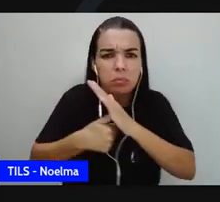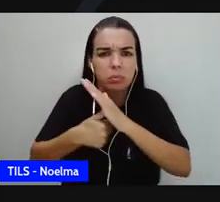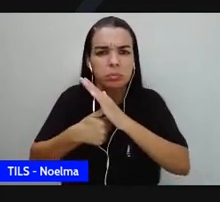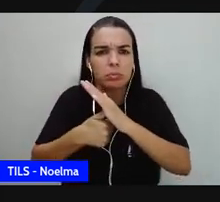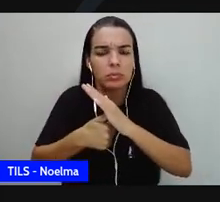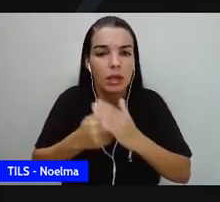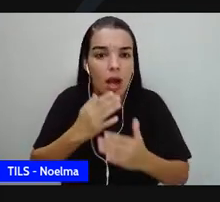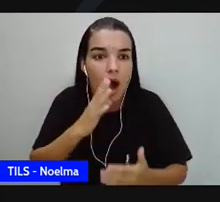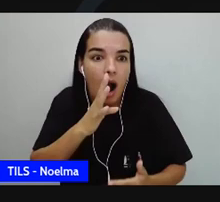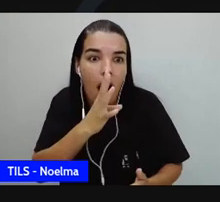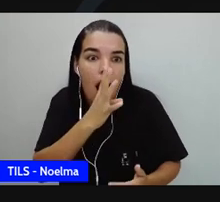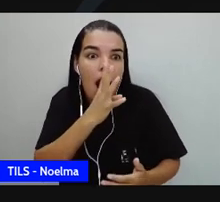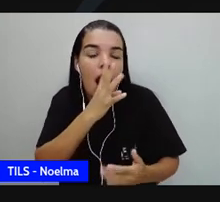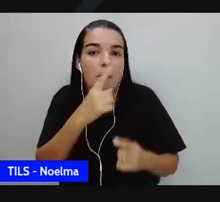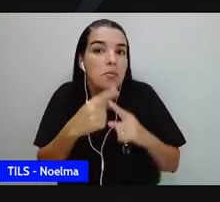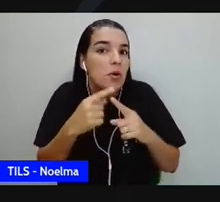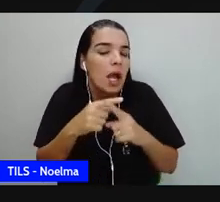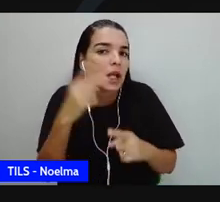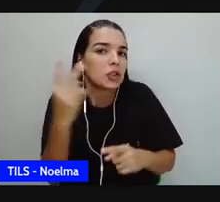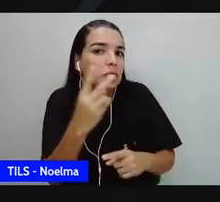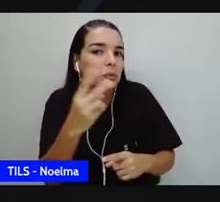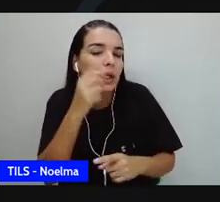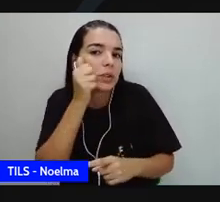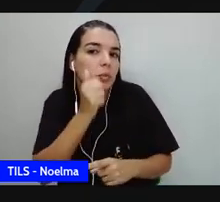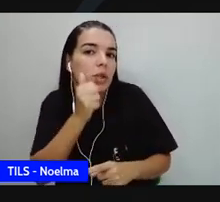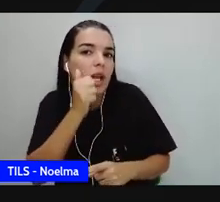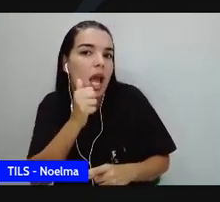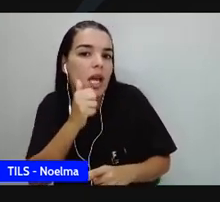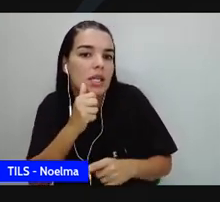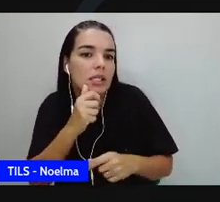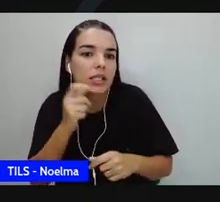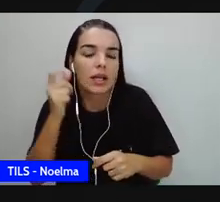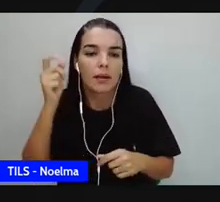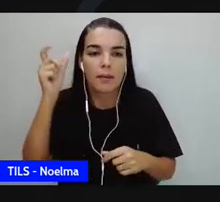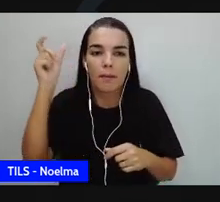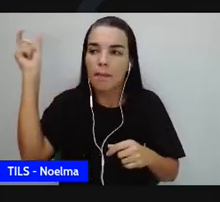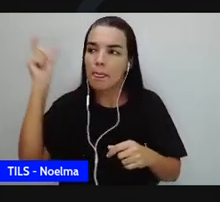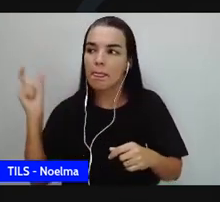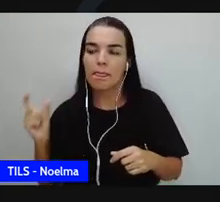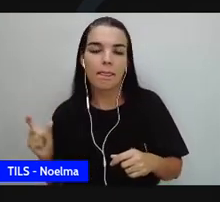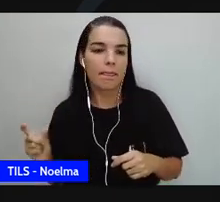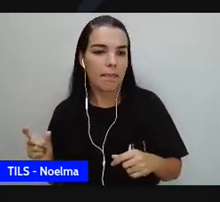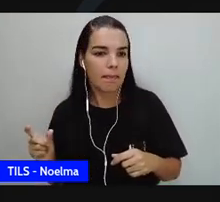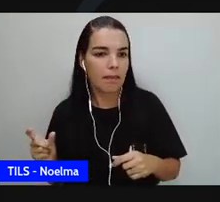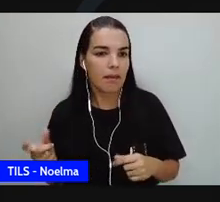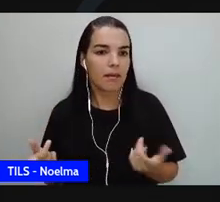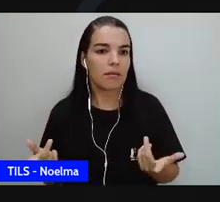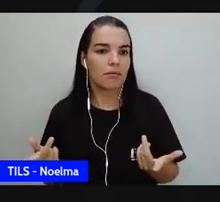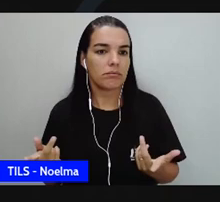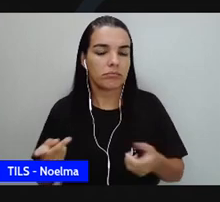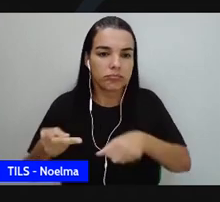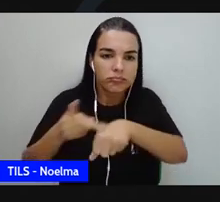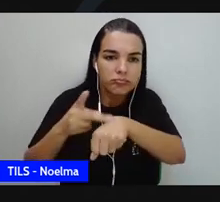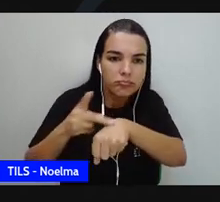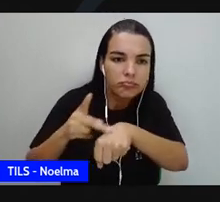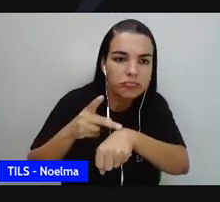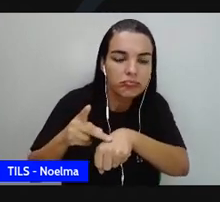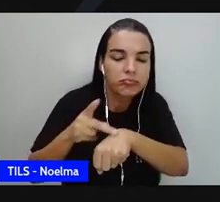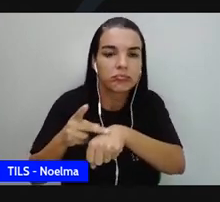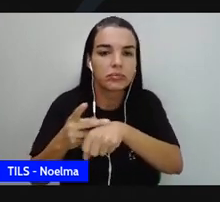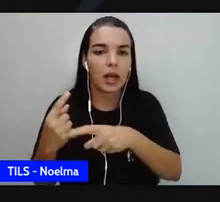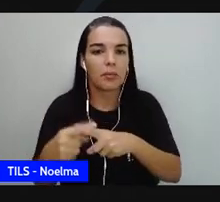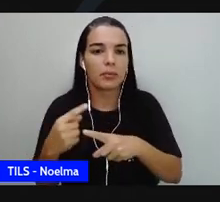é? E o preconceito sempre foi uma realidade no outro país, o preconceito racial, vários preconceitos, nesse caso, em especial,